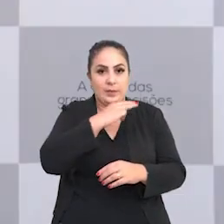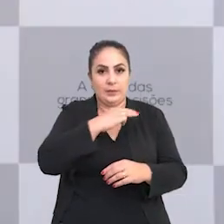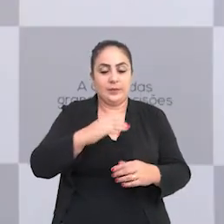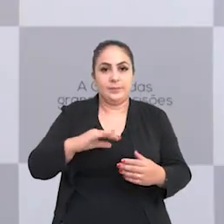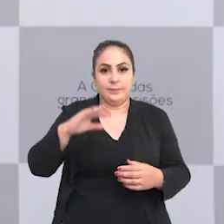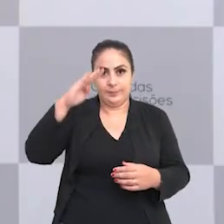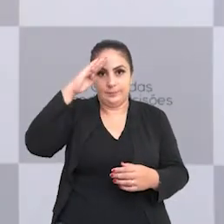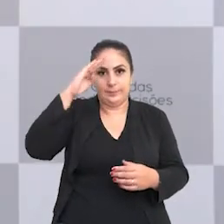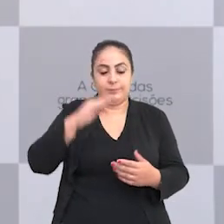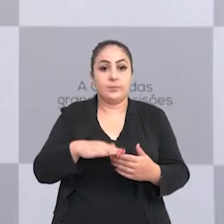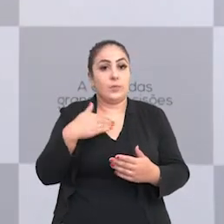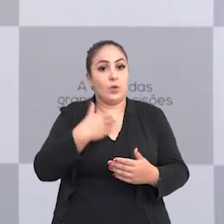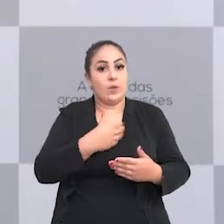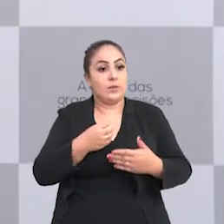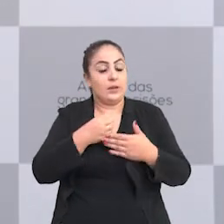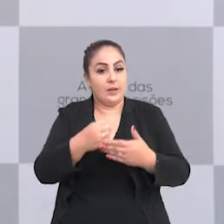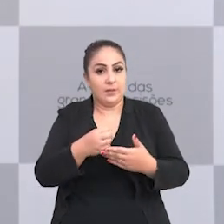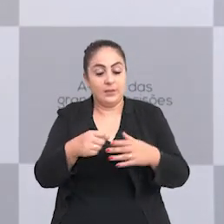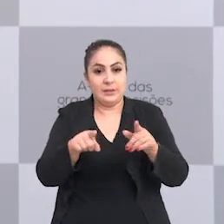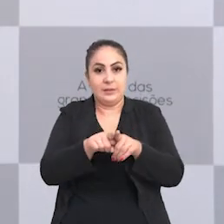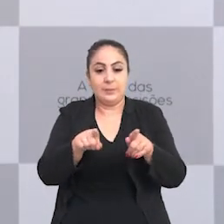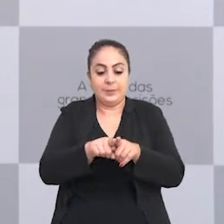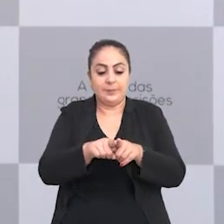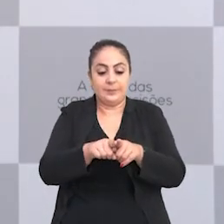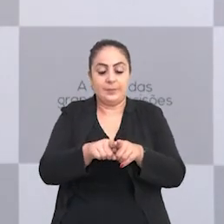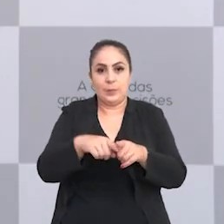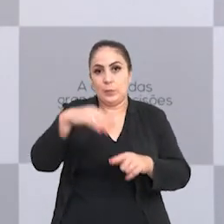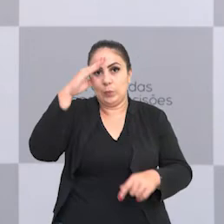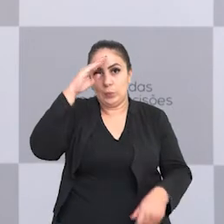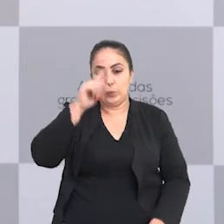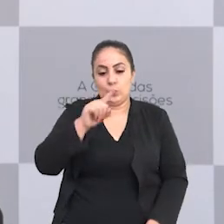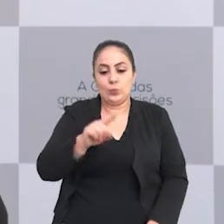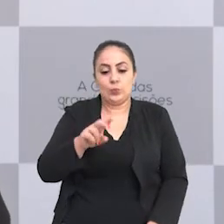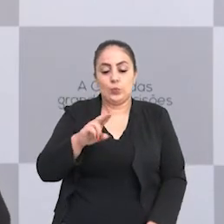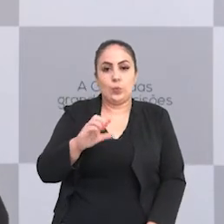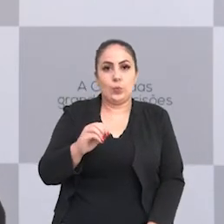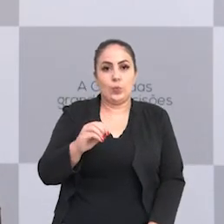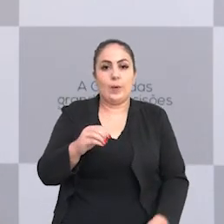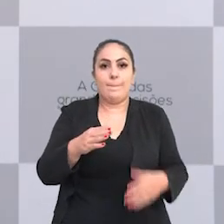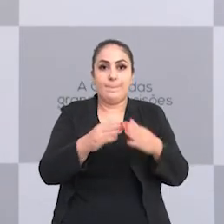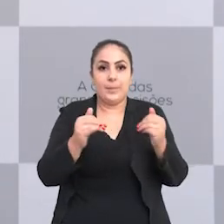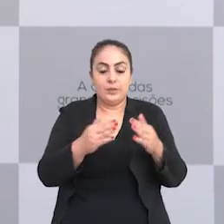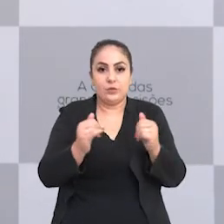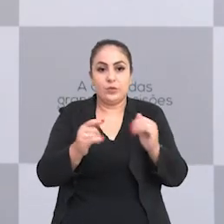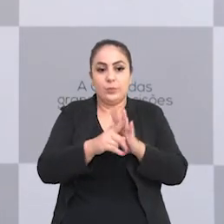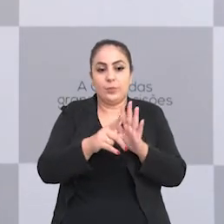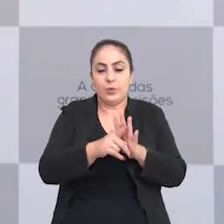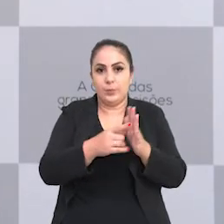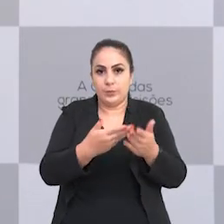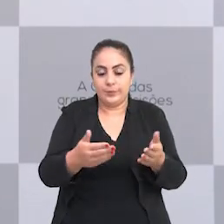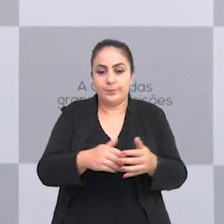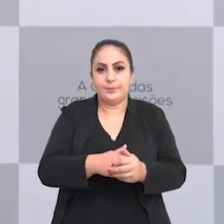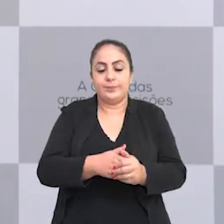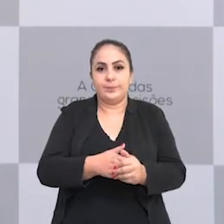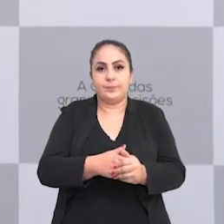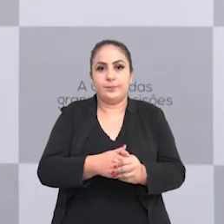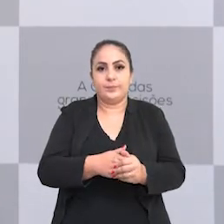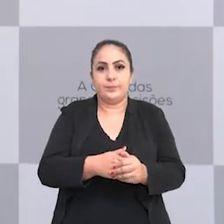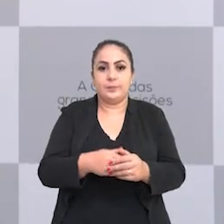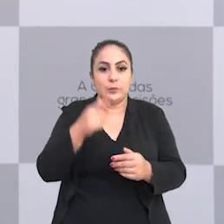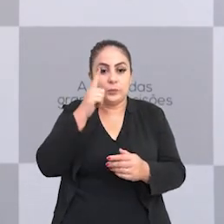Lá nós fomos levar até o Coronel Zucco a solicitação, o pedido